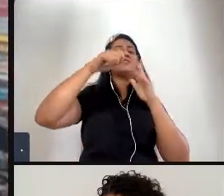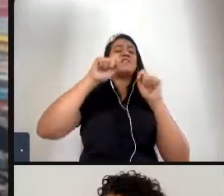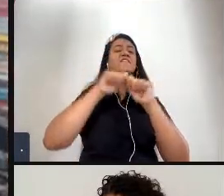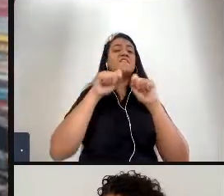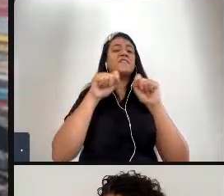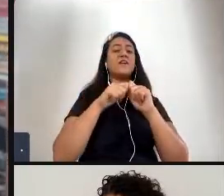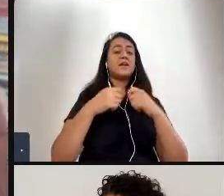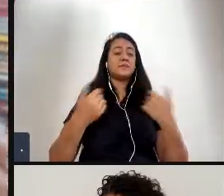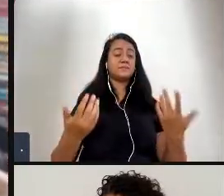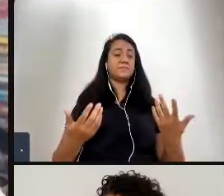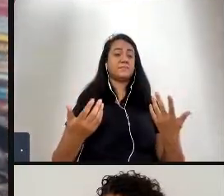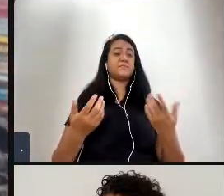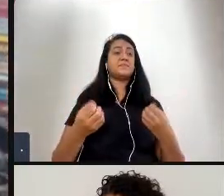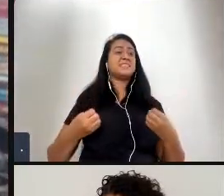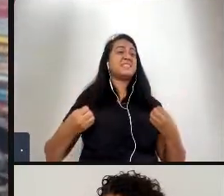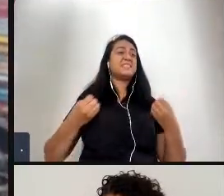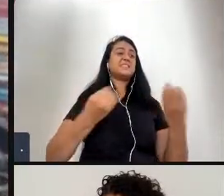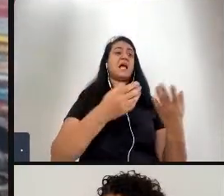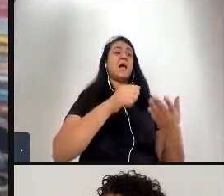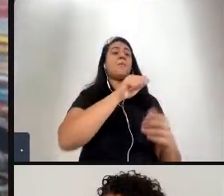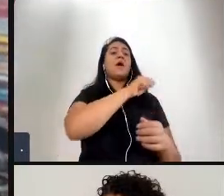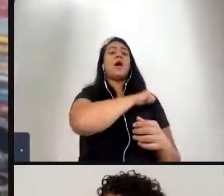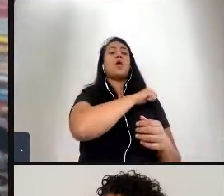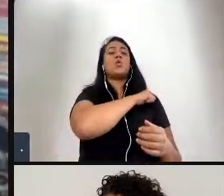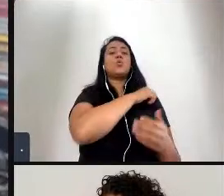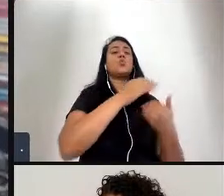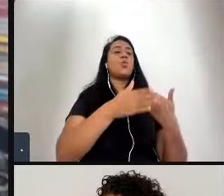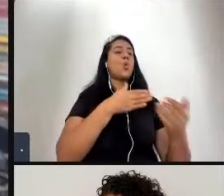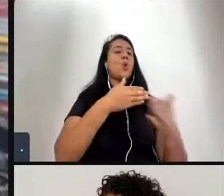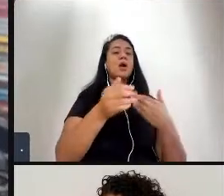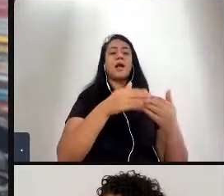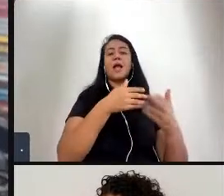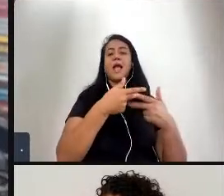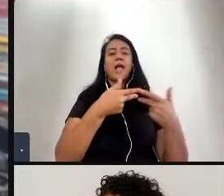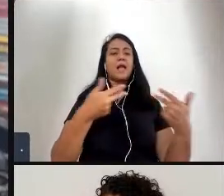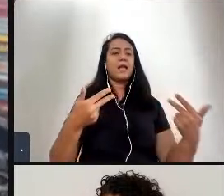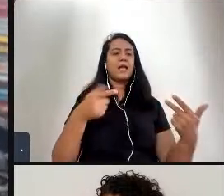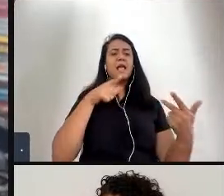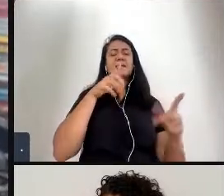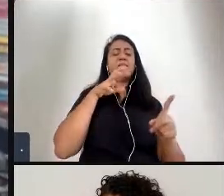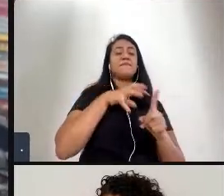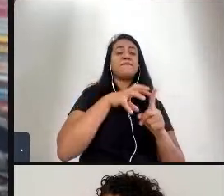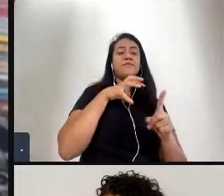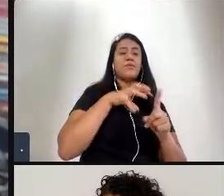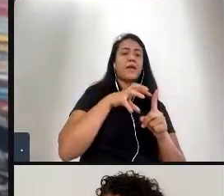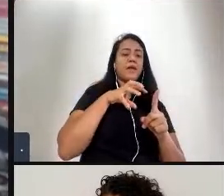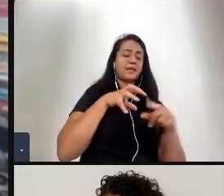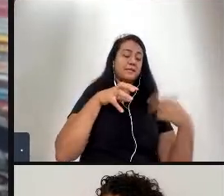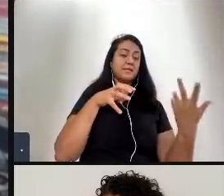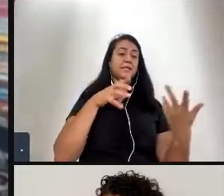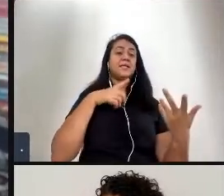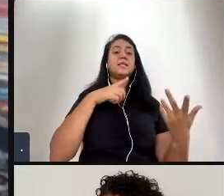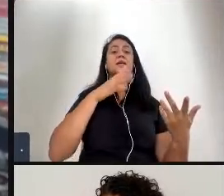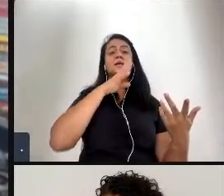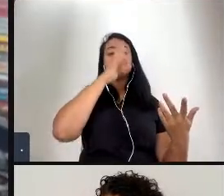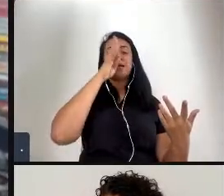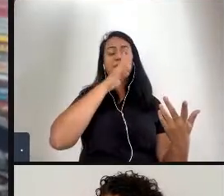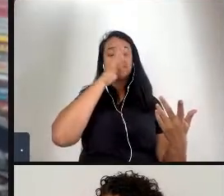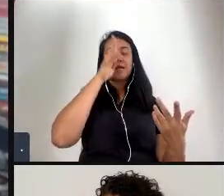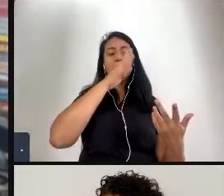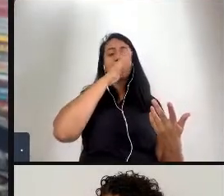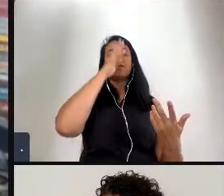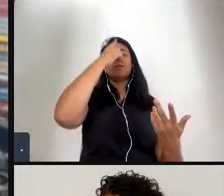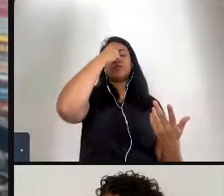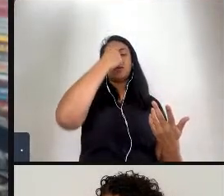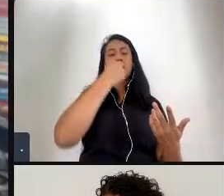qualquer coisa etc e então há essa fruição de imagem que